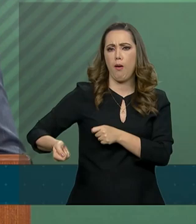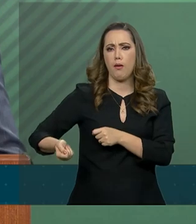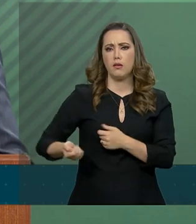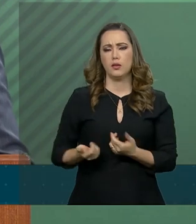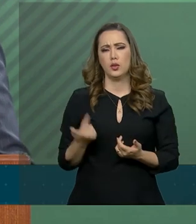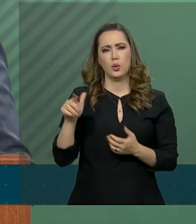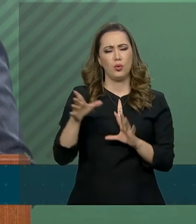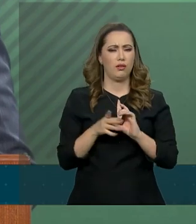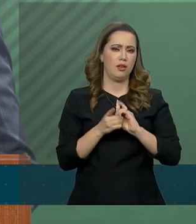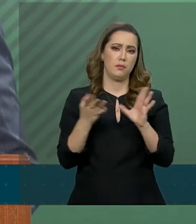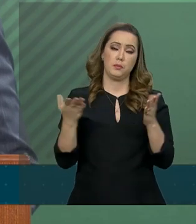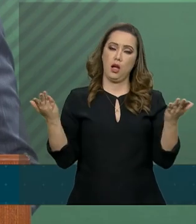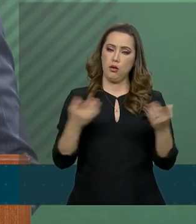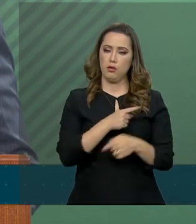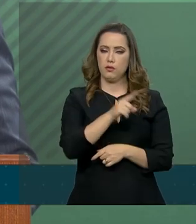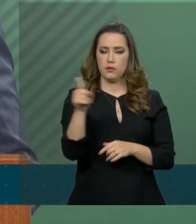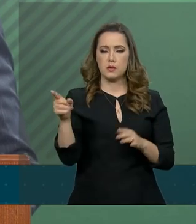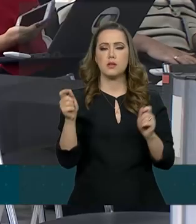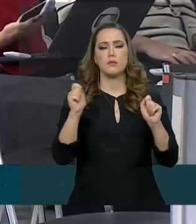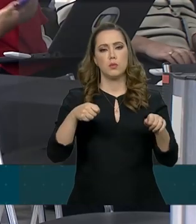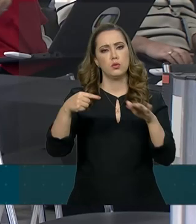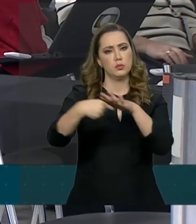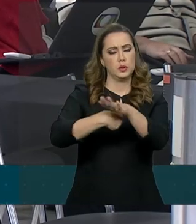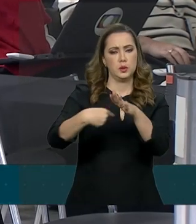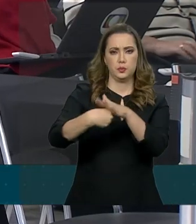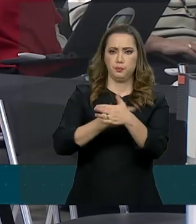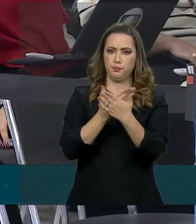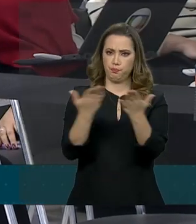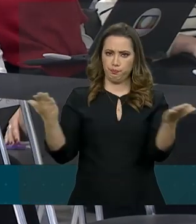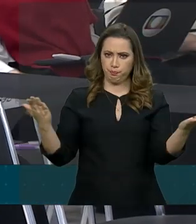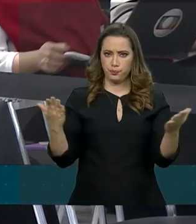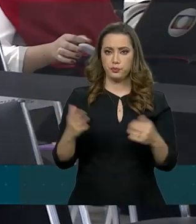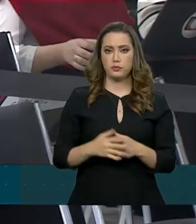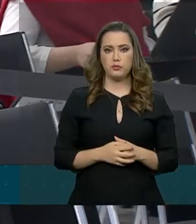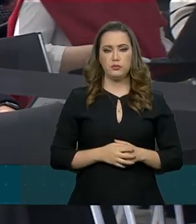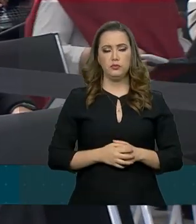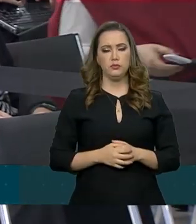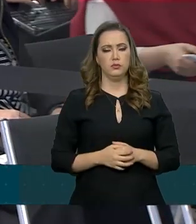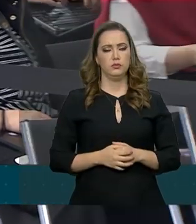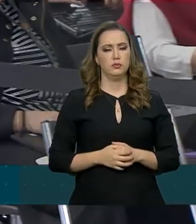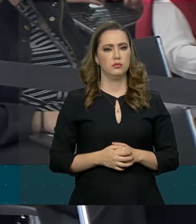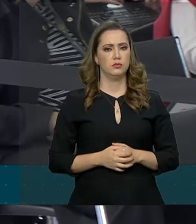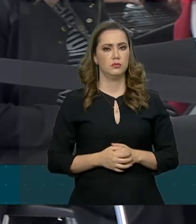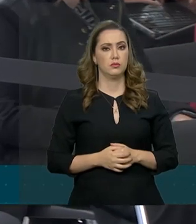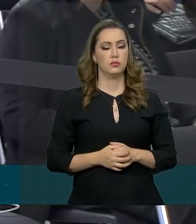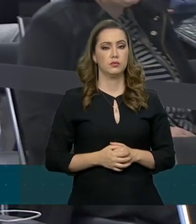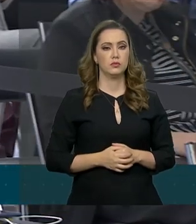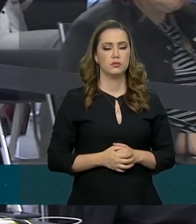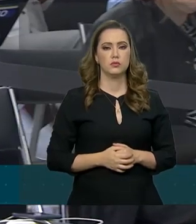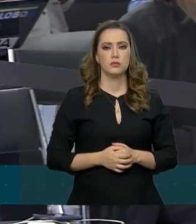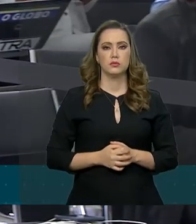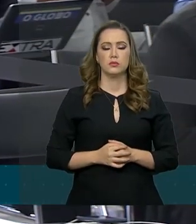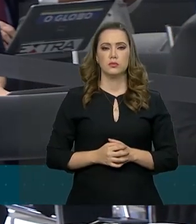Dito isso, coloco-me à disposição dos senhores e senhoras para eventuais perguntas.